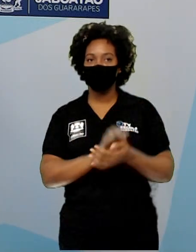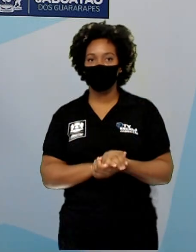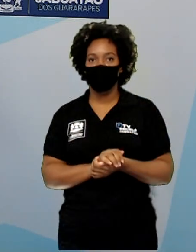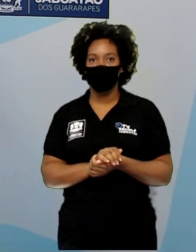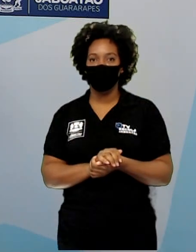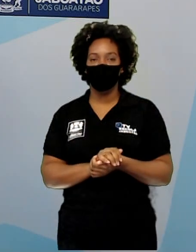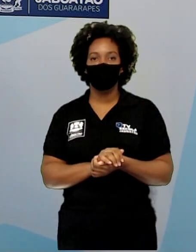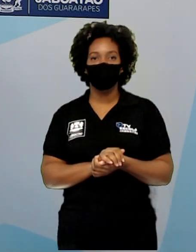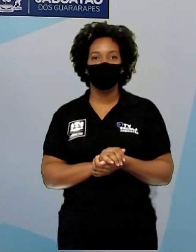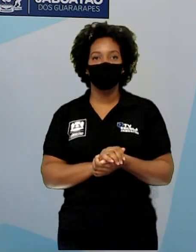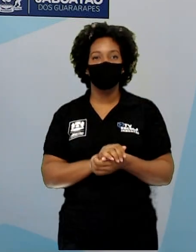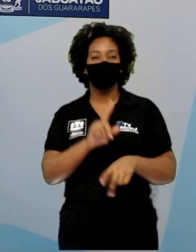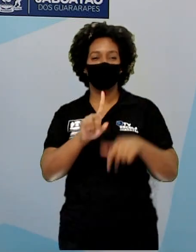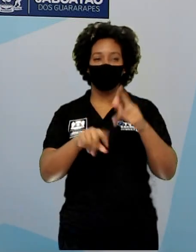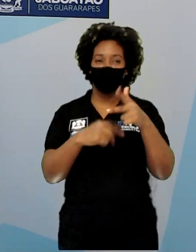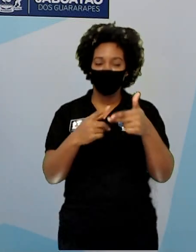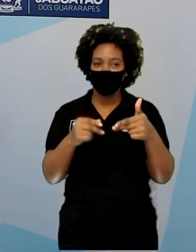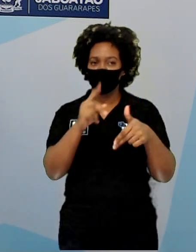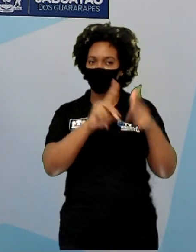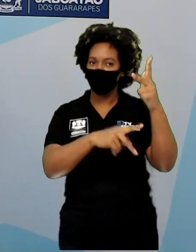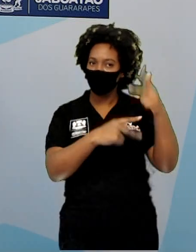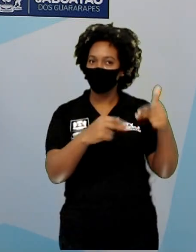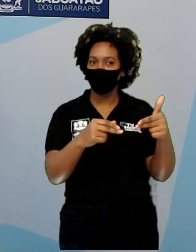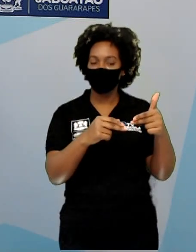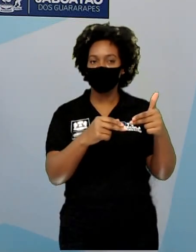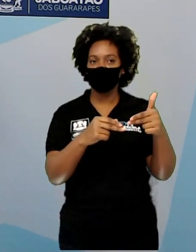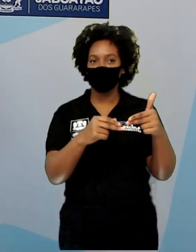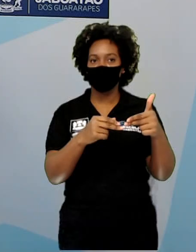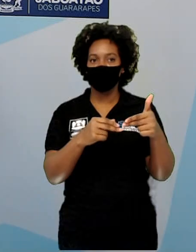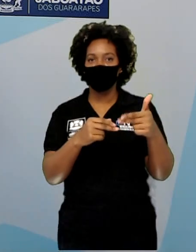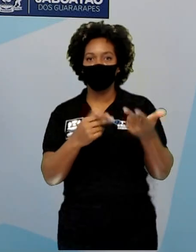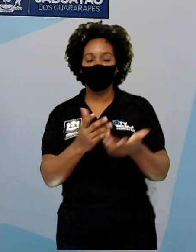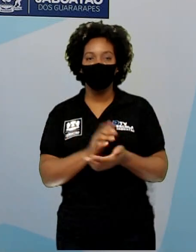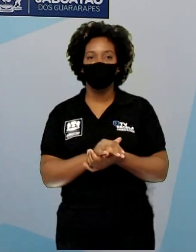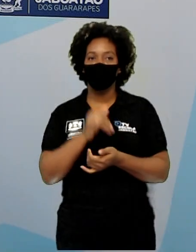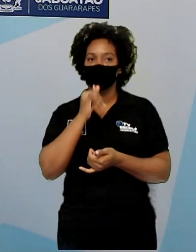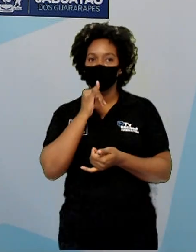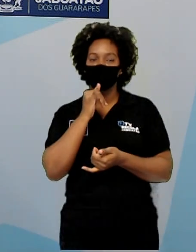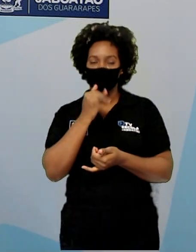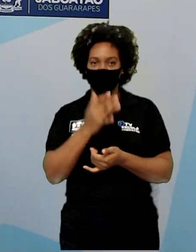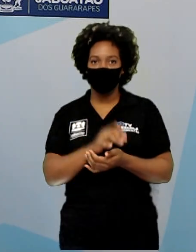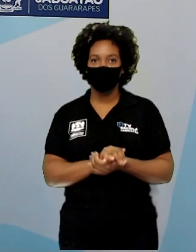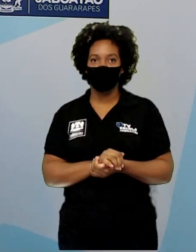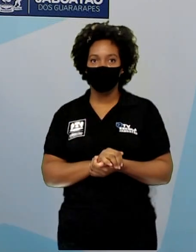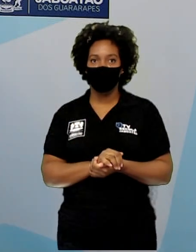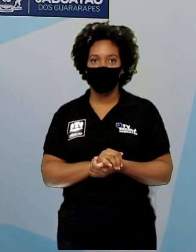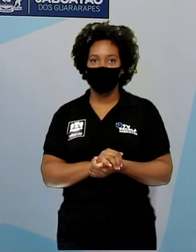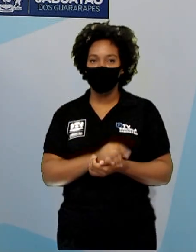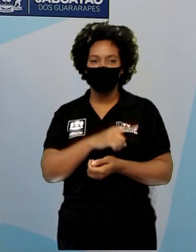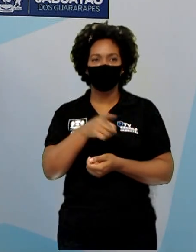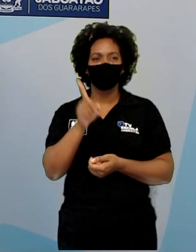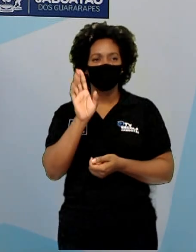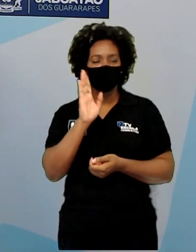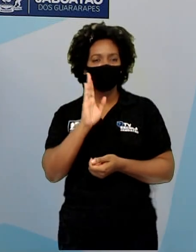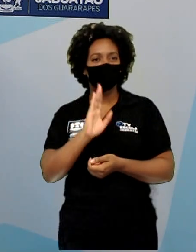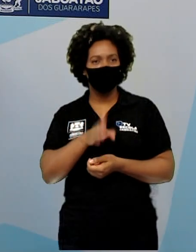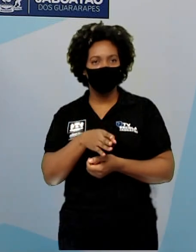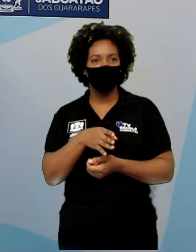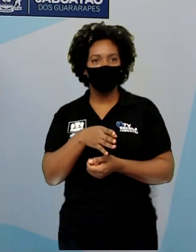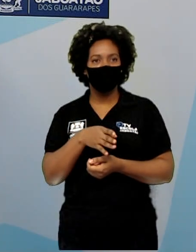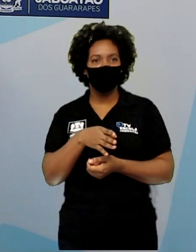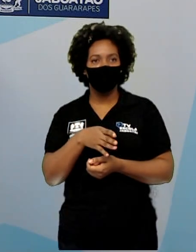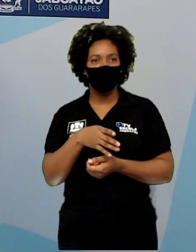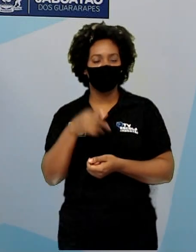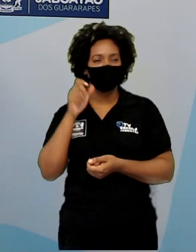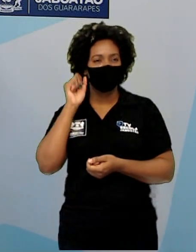ultrapassam o produto. Por exemplo, quem nos ouviu falar do Bombril, mil